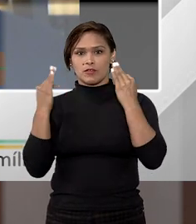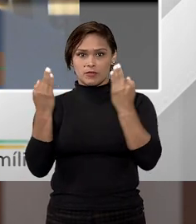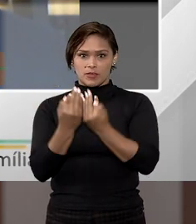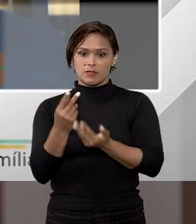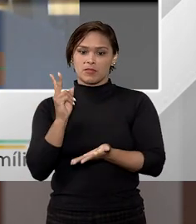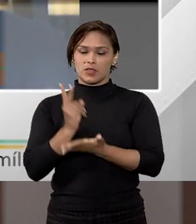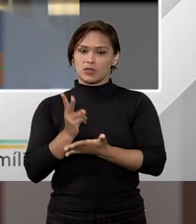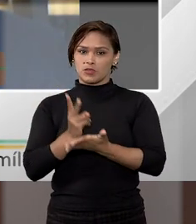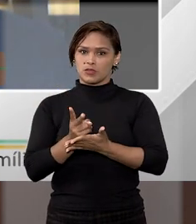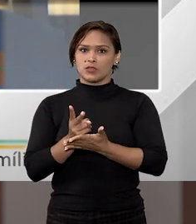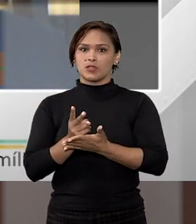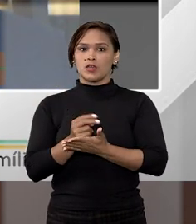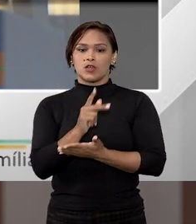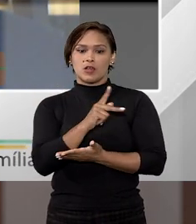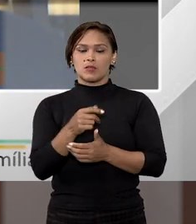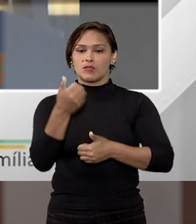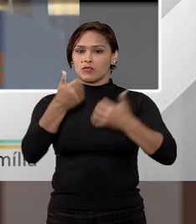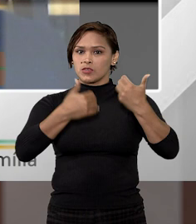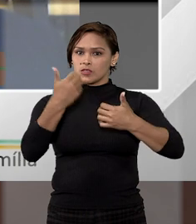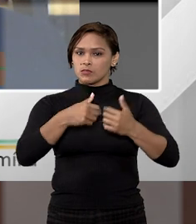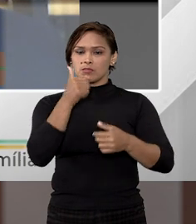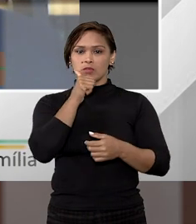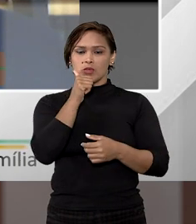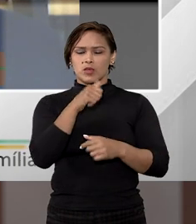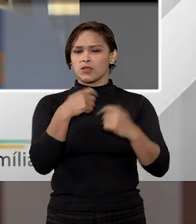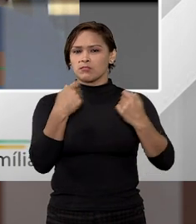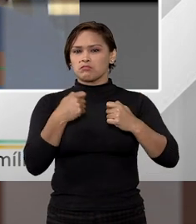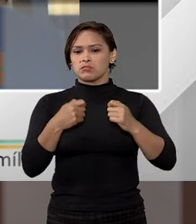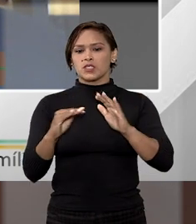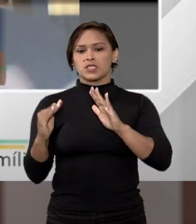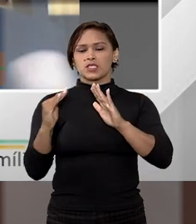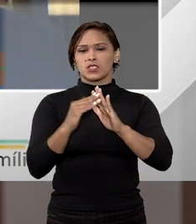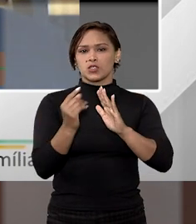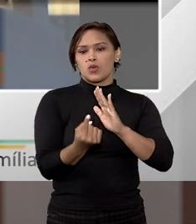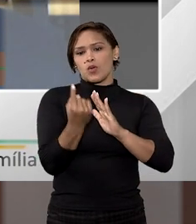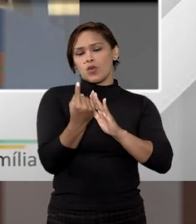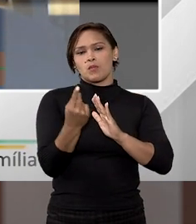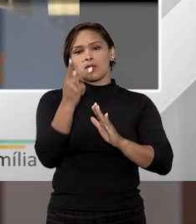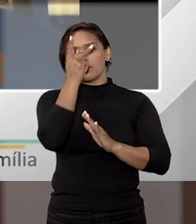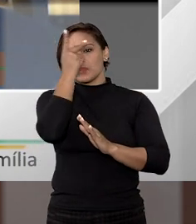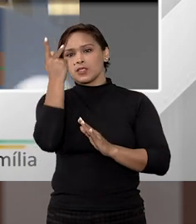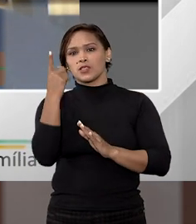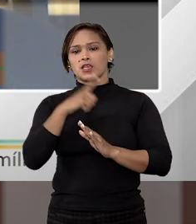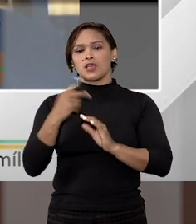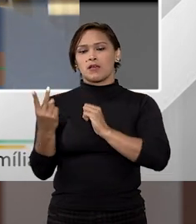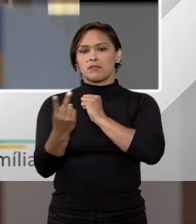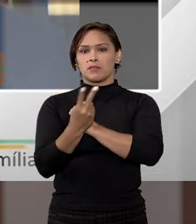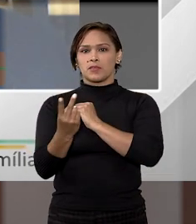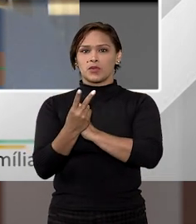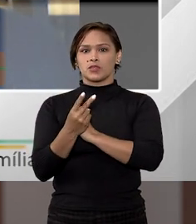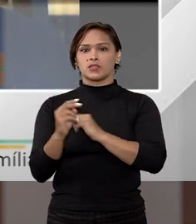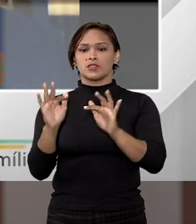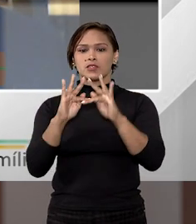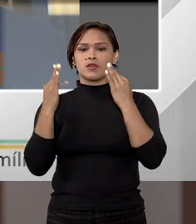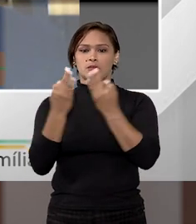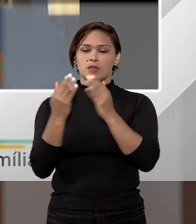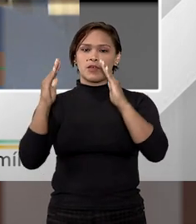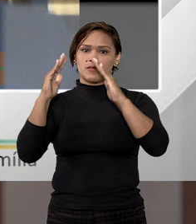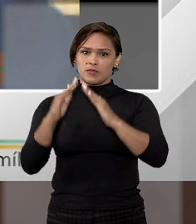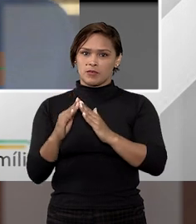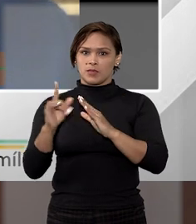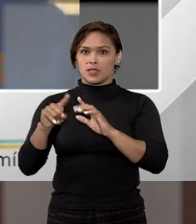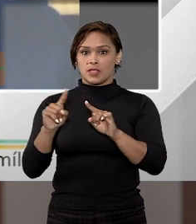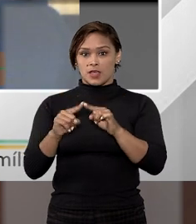familiares, como bem a professora Bruna colocou, não vai precisar existir mais de uma pessoa para que exista a proteção do bem de família.